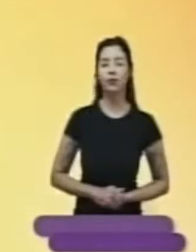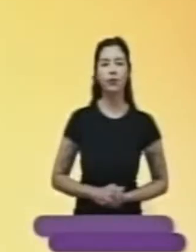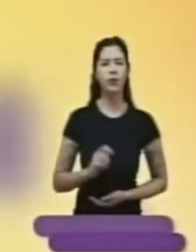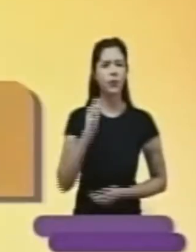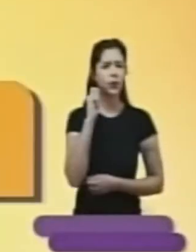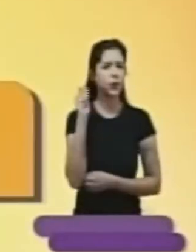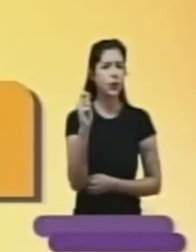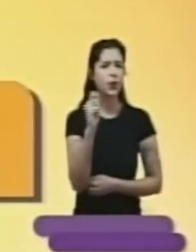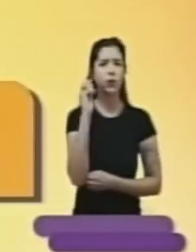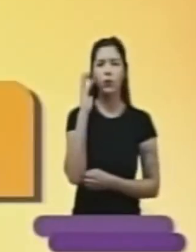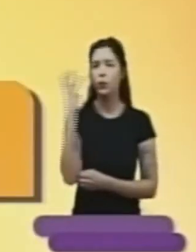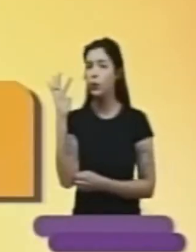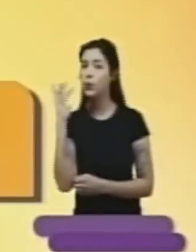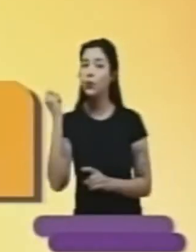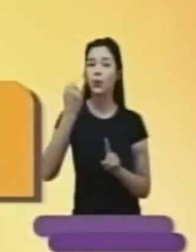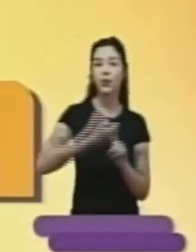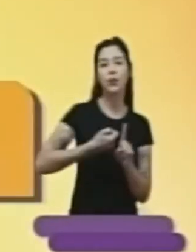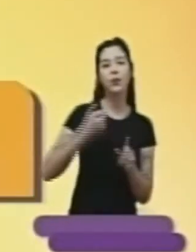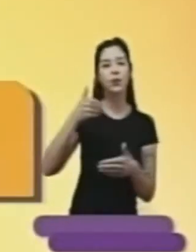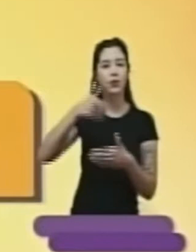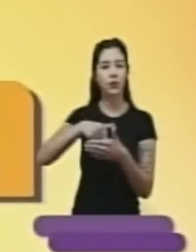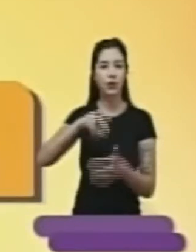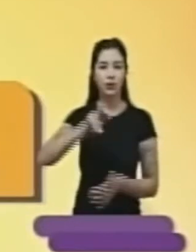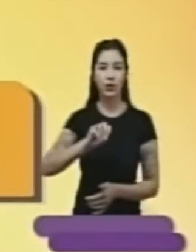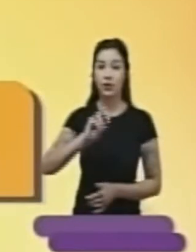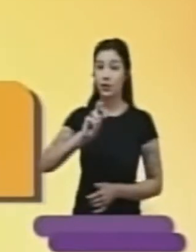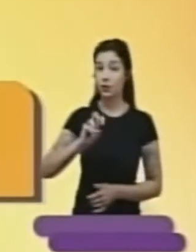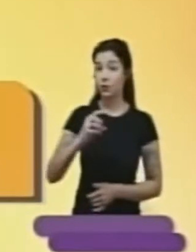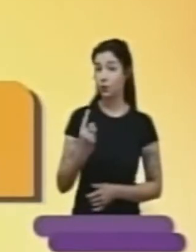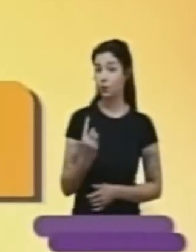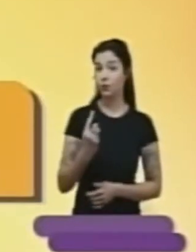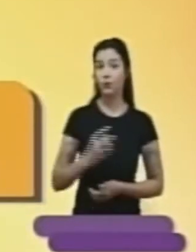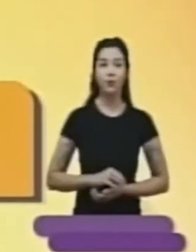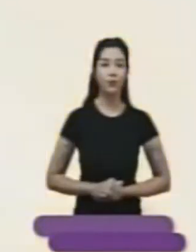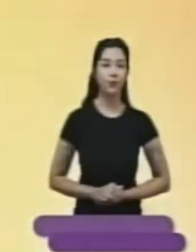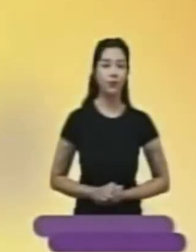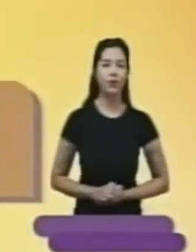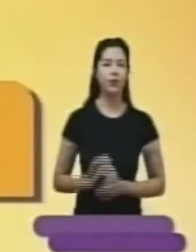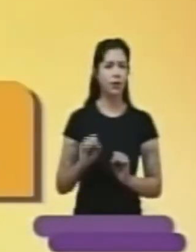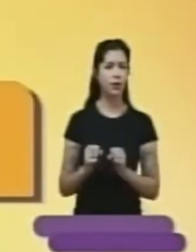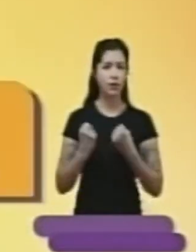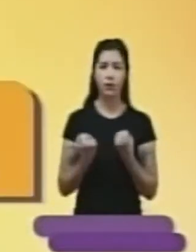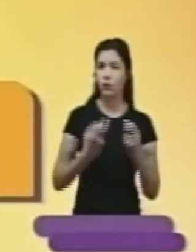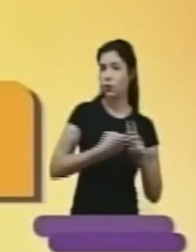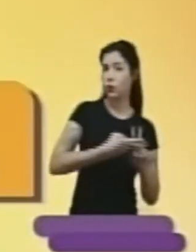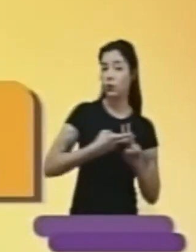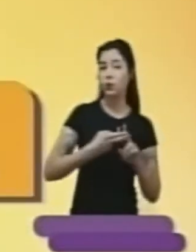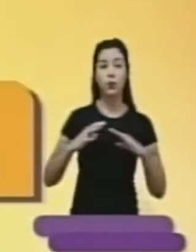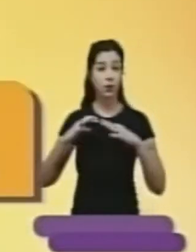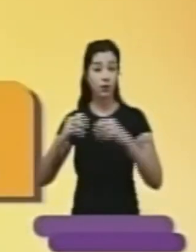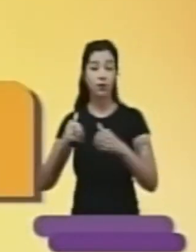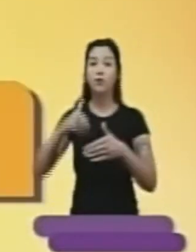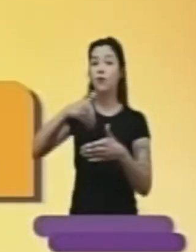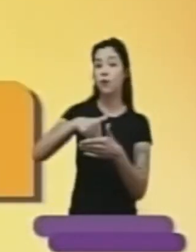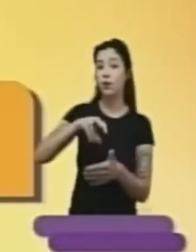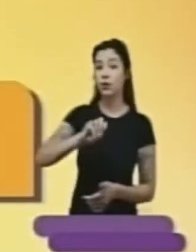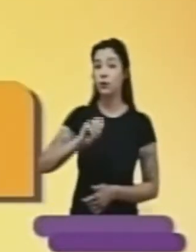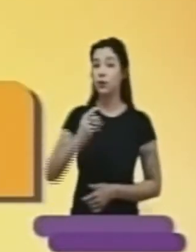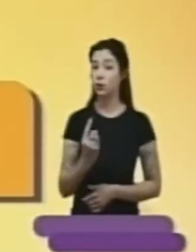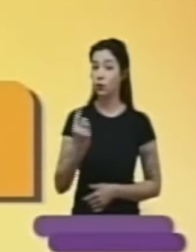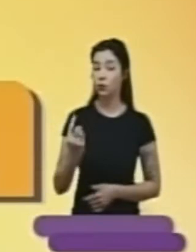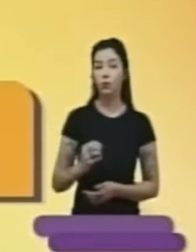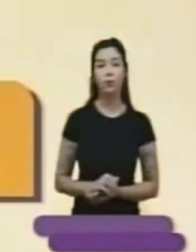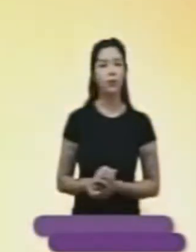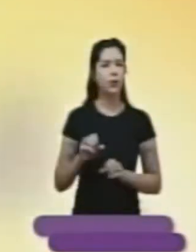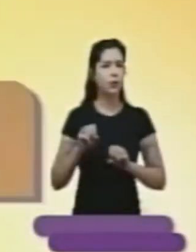Pessoal. Por o Rio Grande do Sul de sonhos e lutas, Paloma Daut, 50-51. Em defesa do SUS e da causa animal, Lúcia Luz,